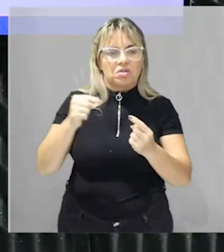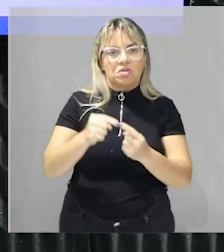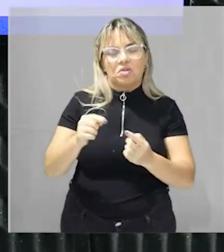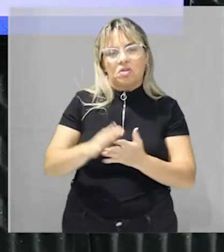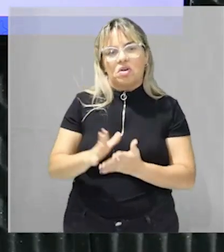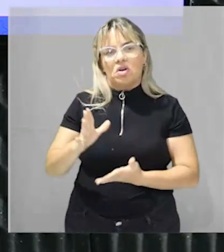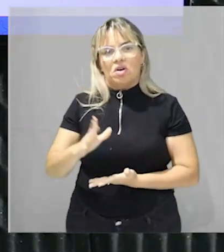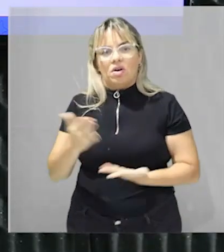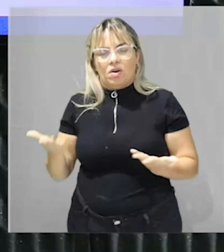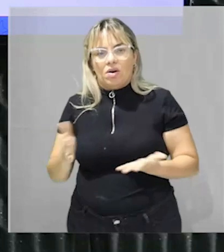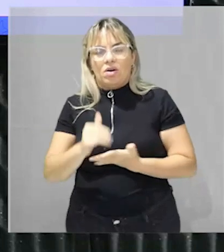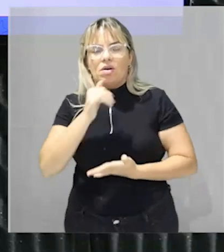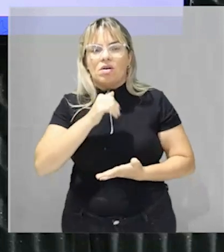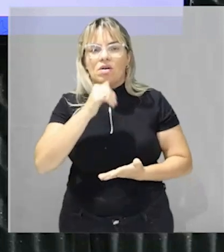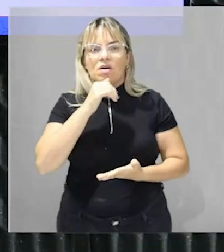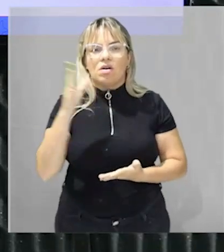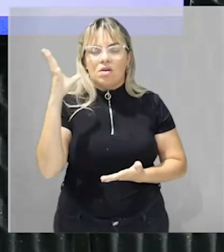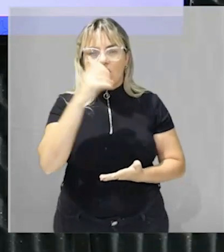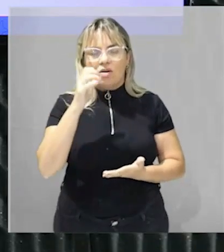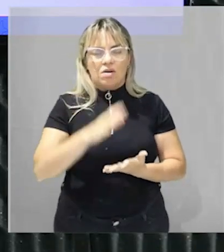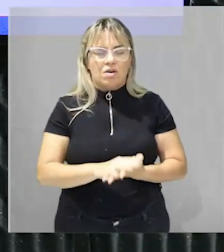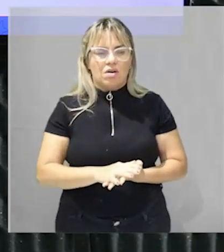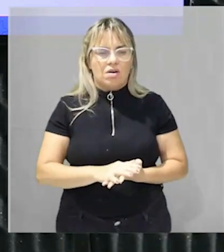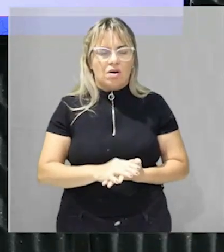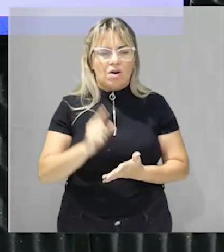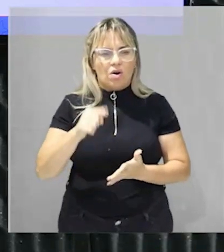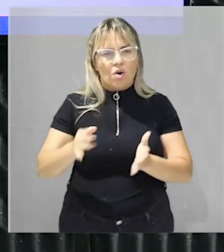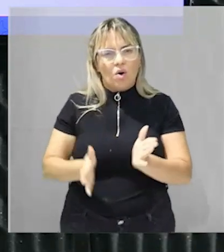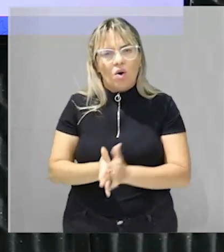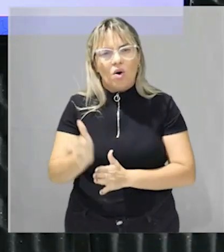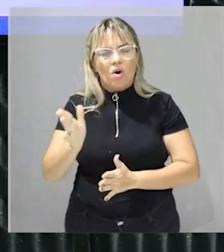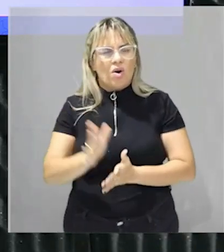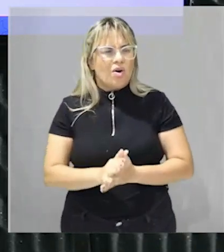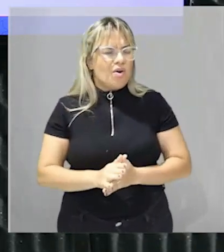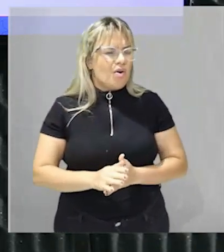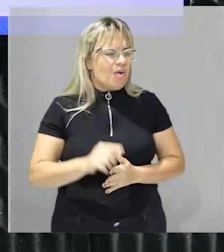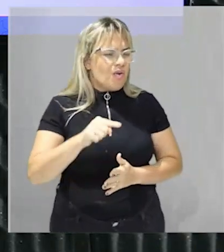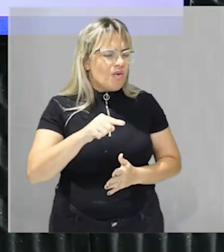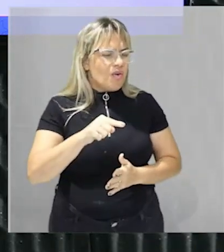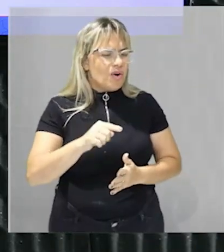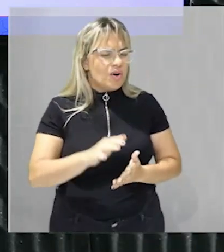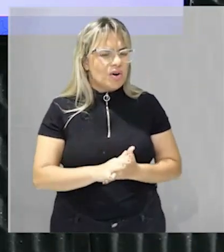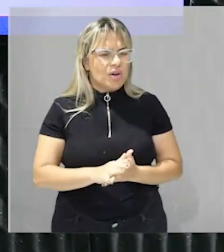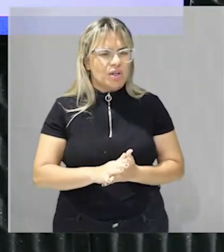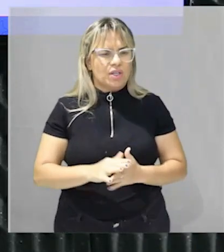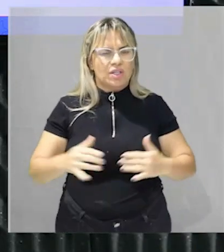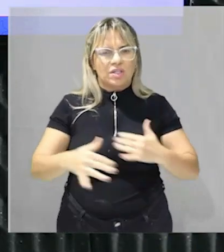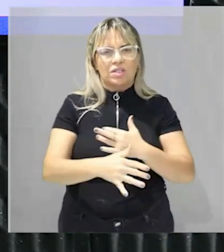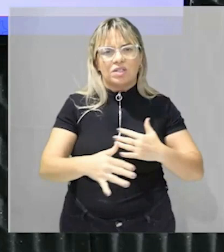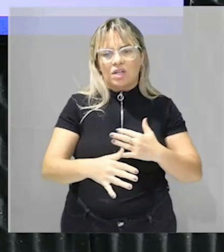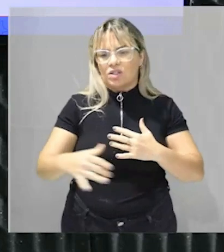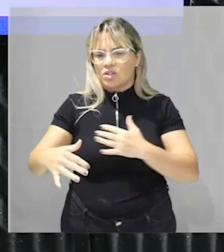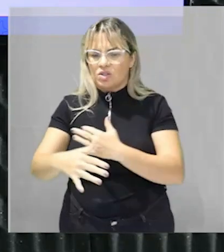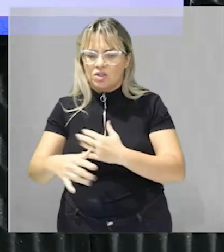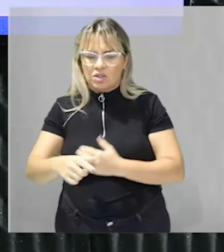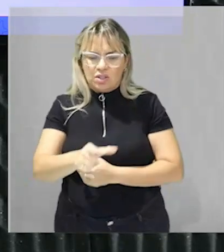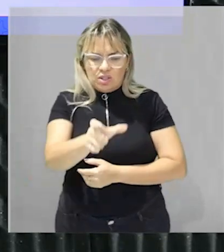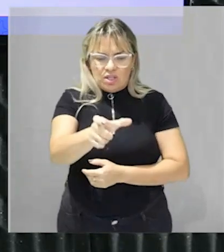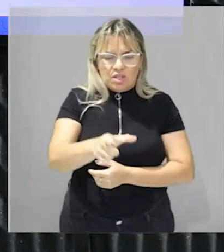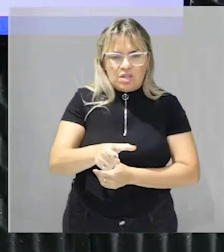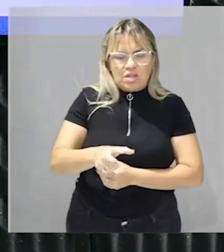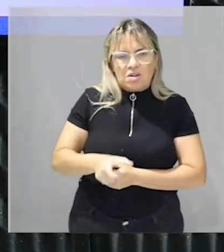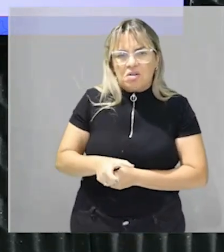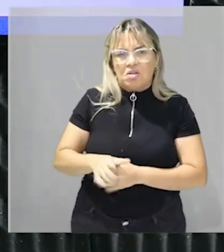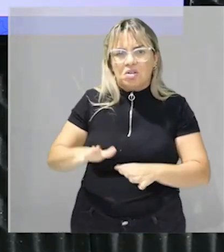quem já viajou já deve ter percebido que entre uma cidade e outra muitas vezes fica aqueles grandes espaços aqueles grandes vãos que não servem ali